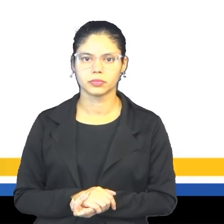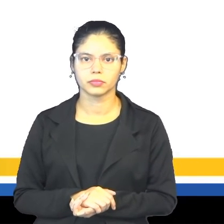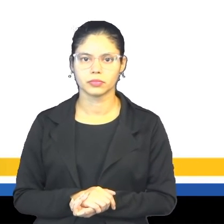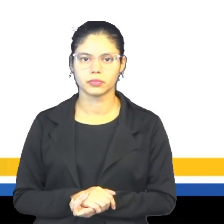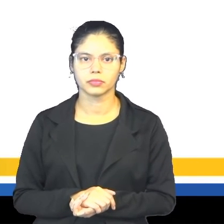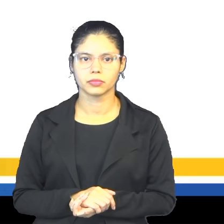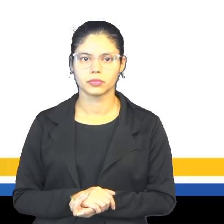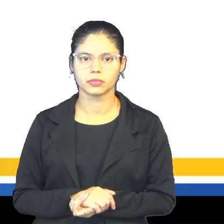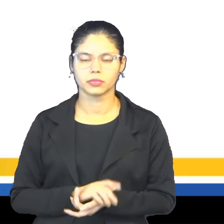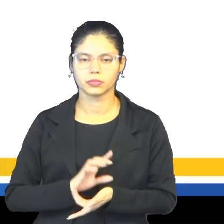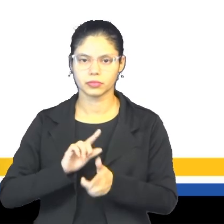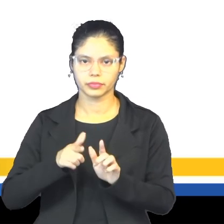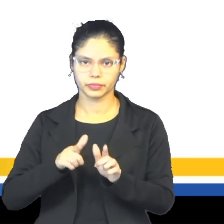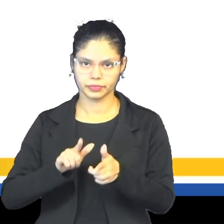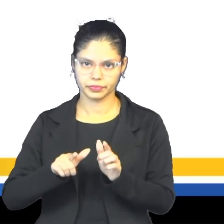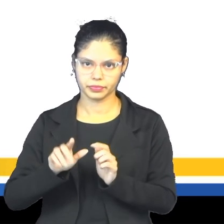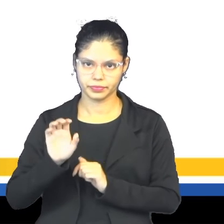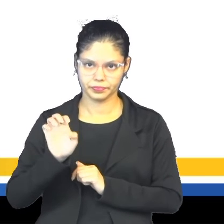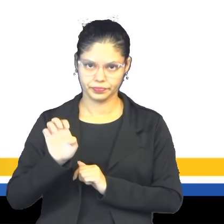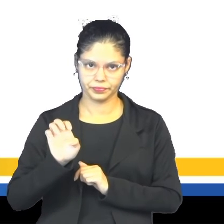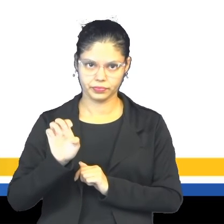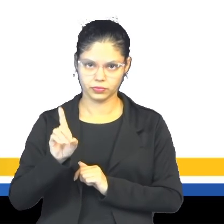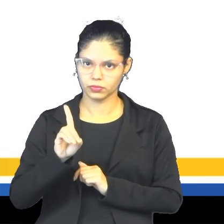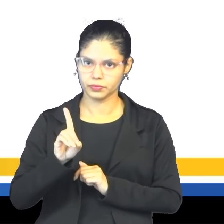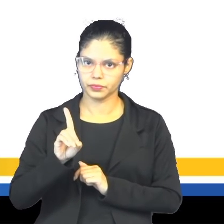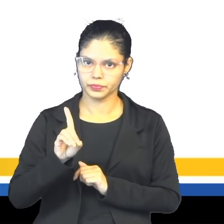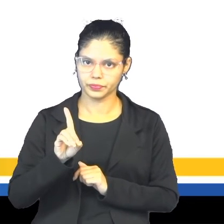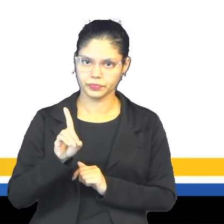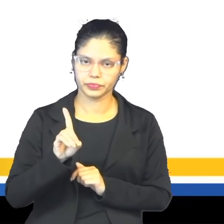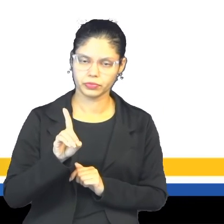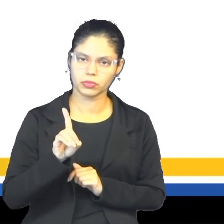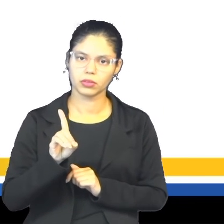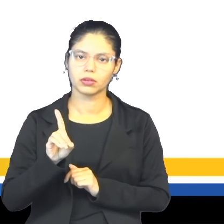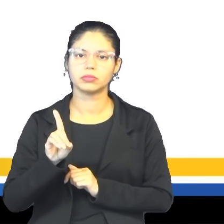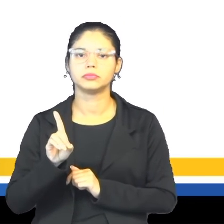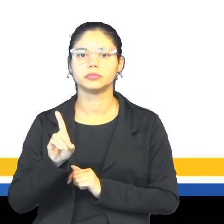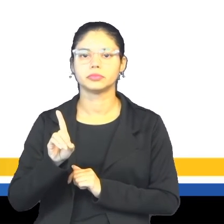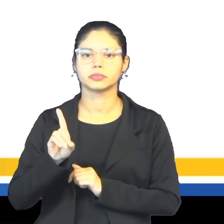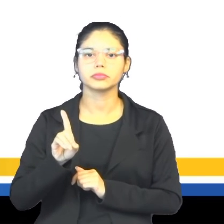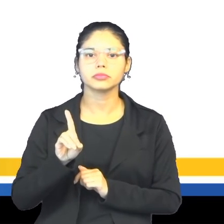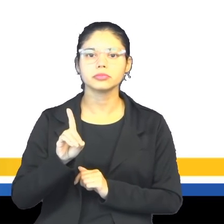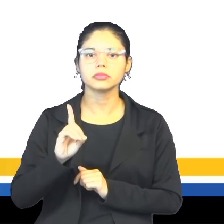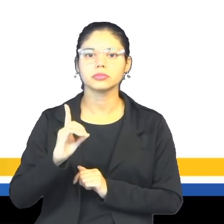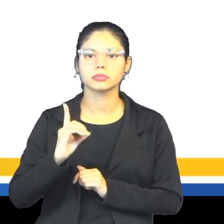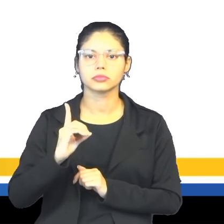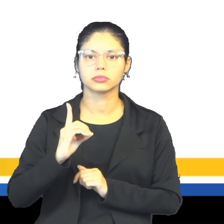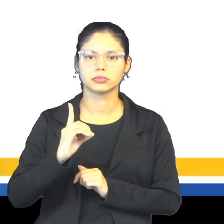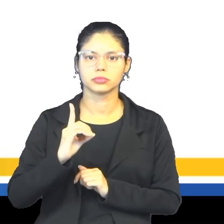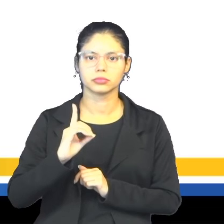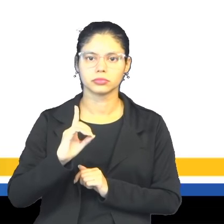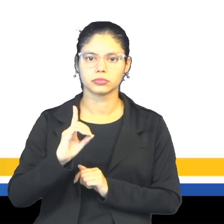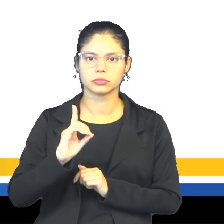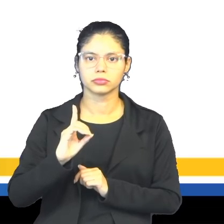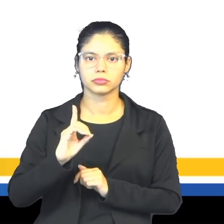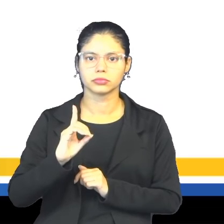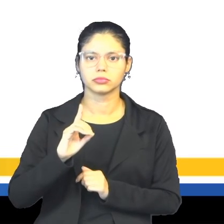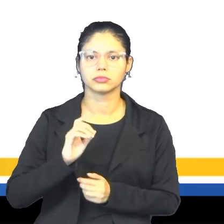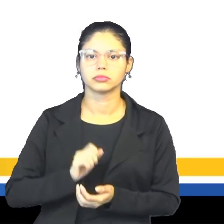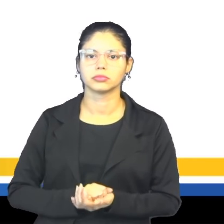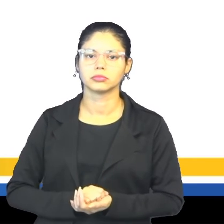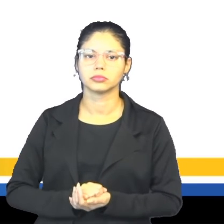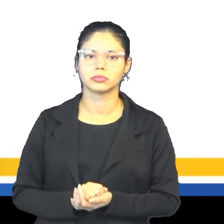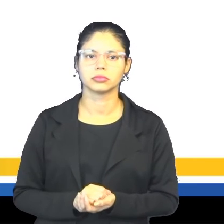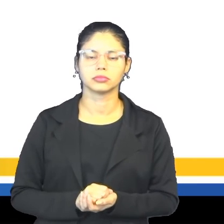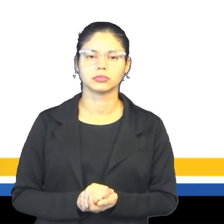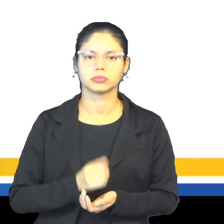Nós temos ali a resposta, letra D, ok? I eat at a different restaurant every day.